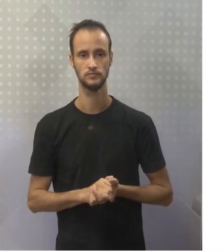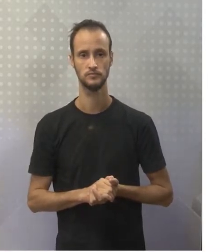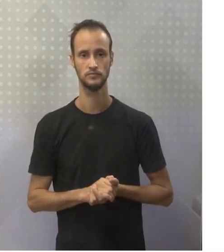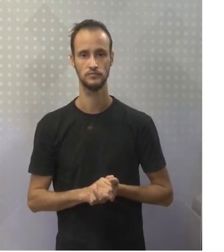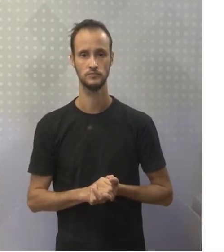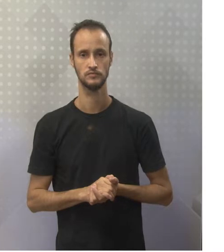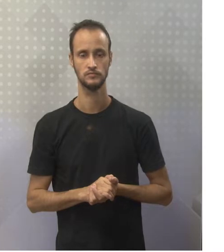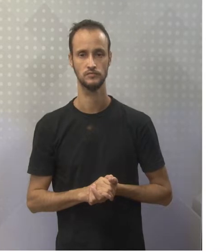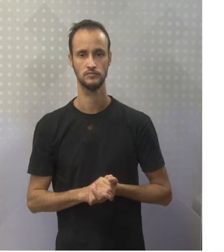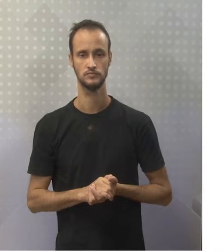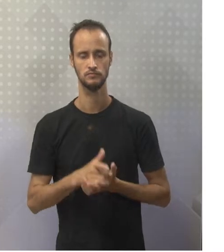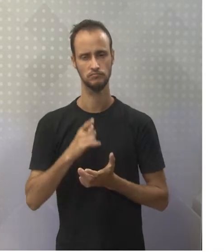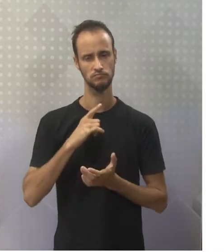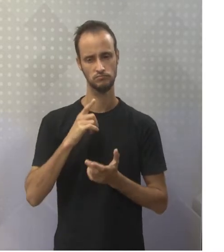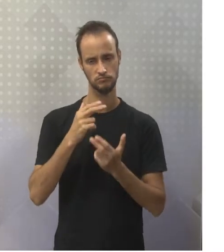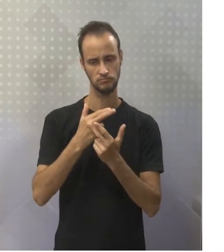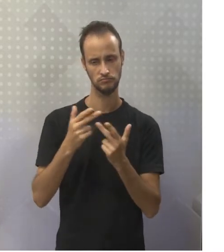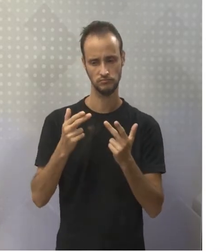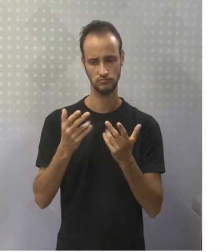Então, tem um detalhe que eu quero